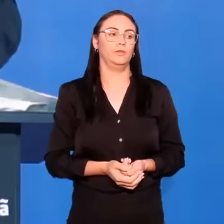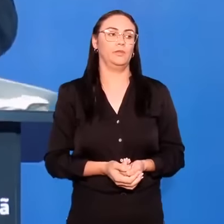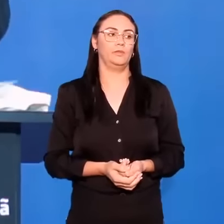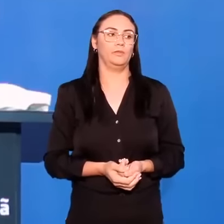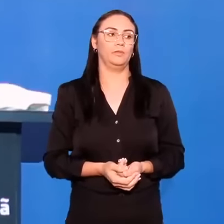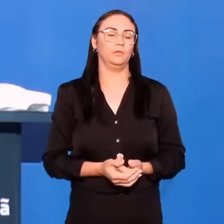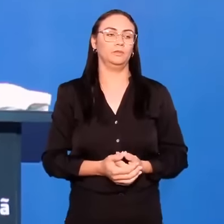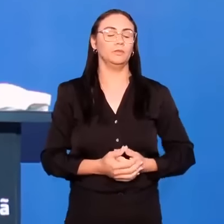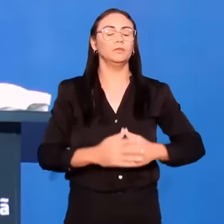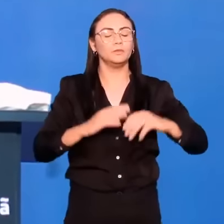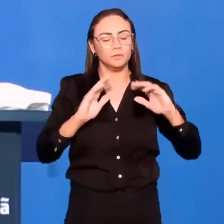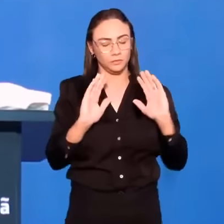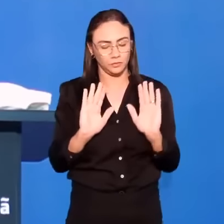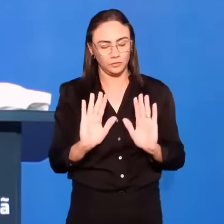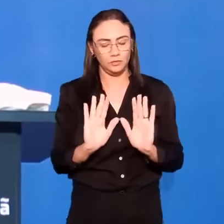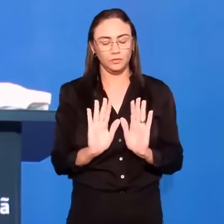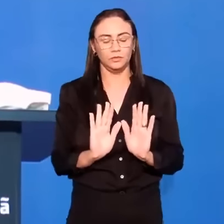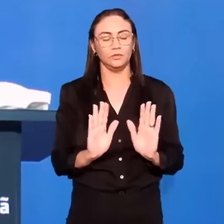Agora.